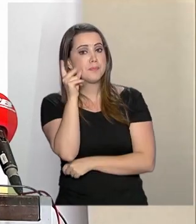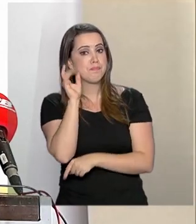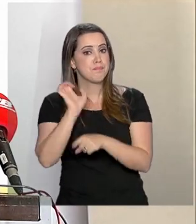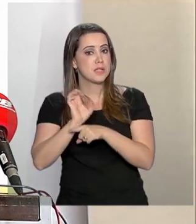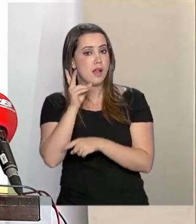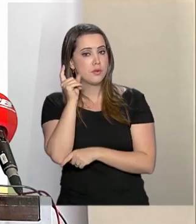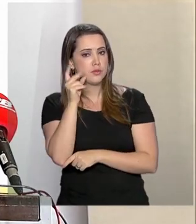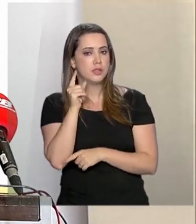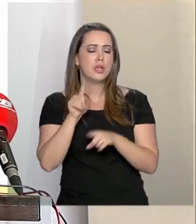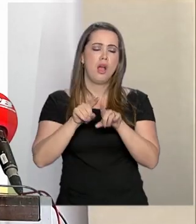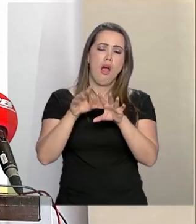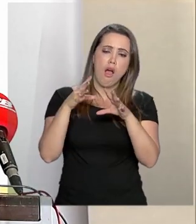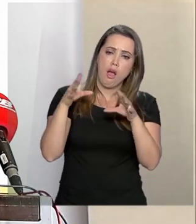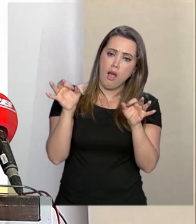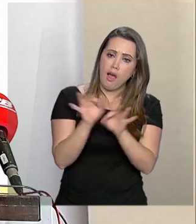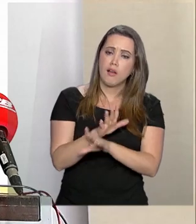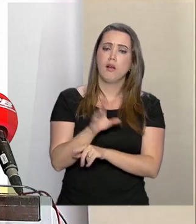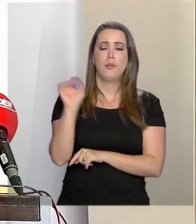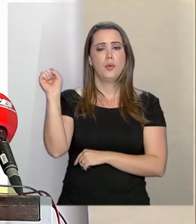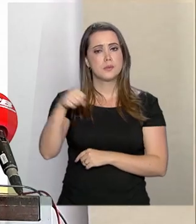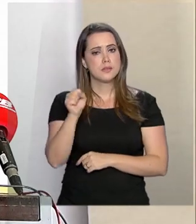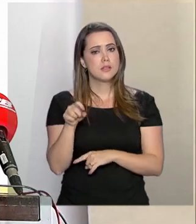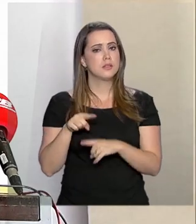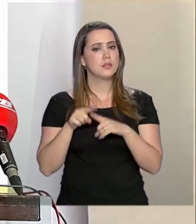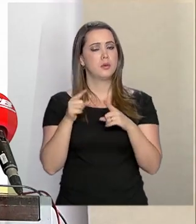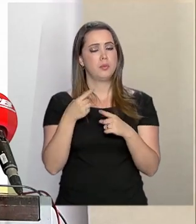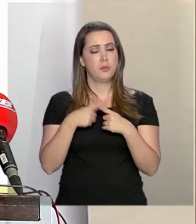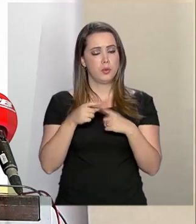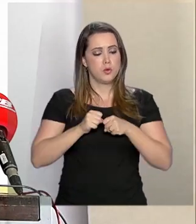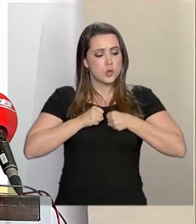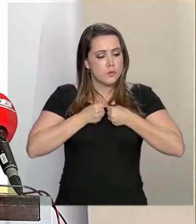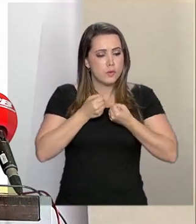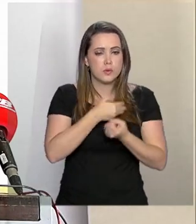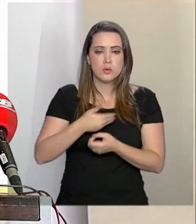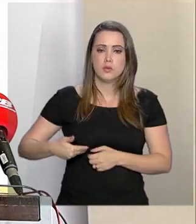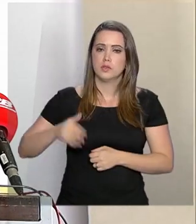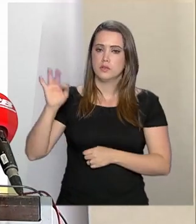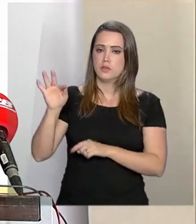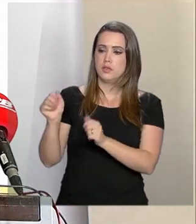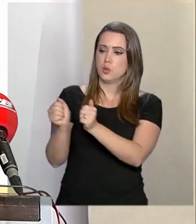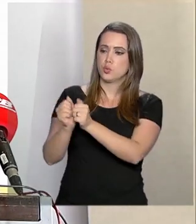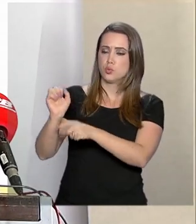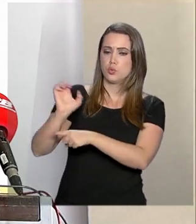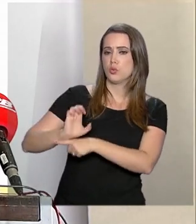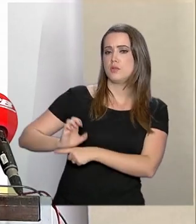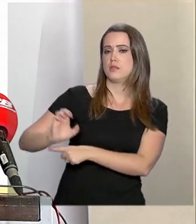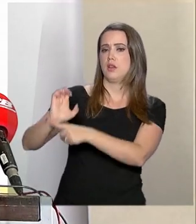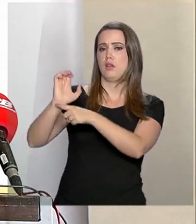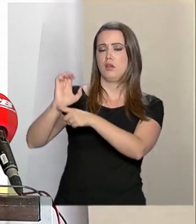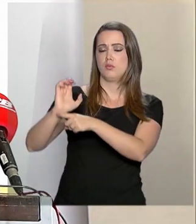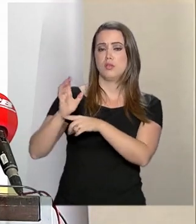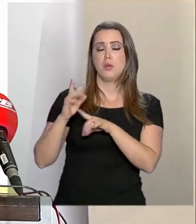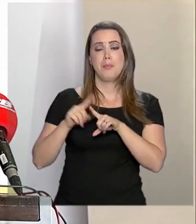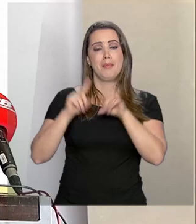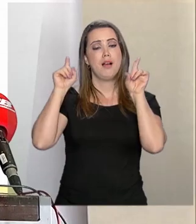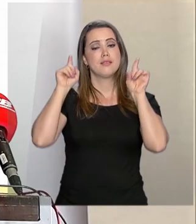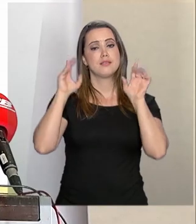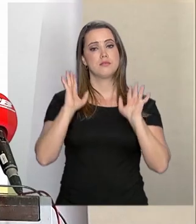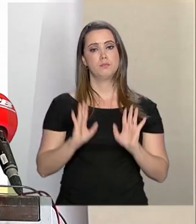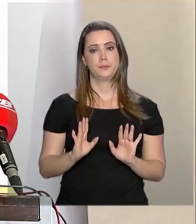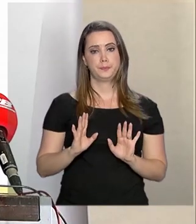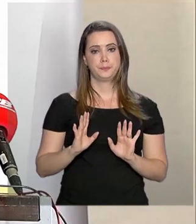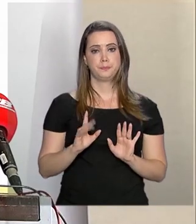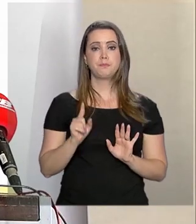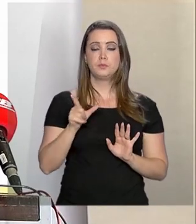debelados? Foram debelados, graças ao esforço do governo federal e do governo estadual. Os dois com mérito. Mas